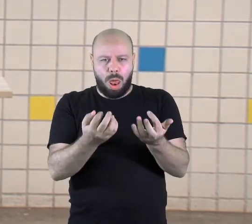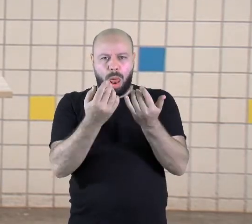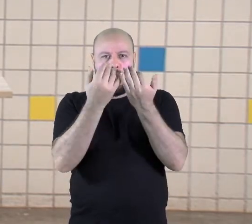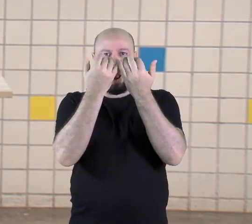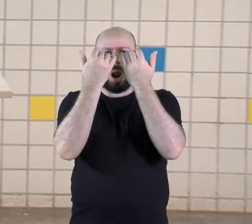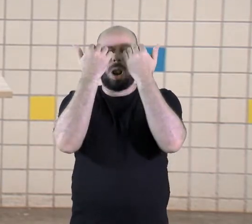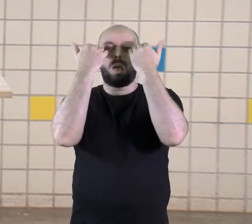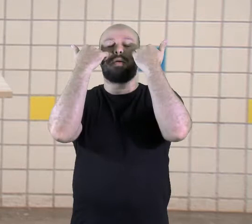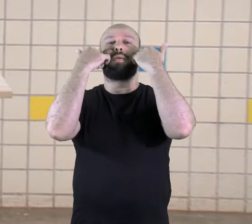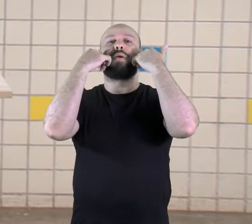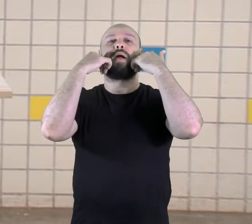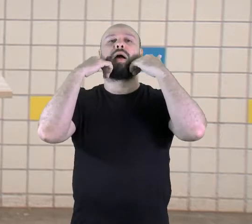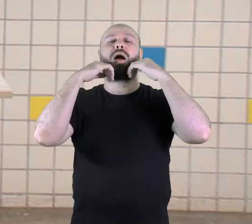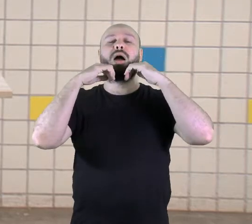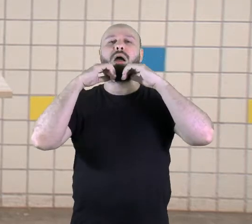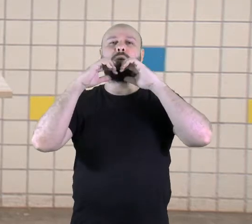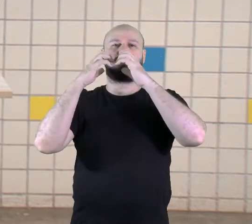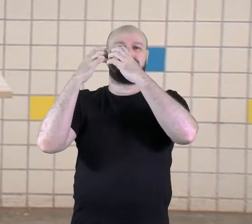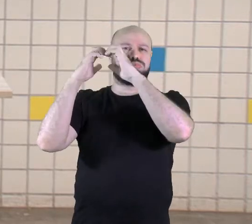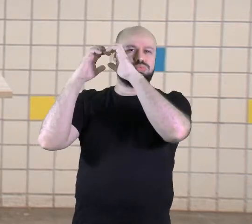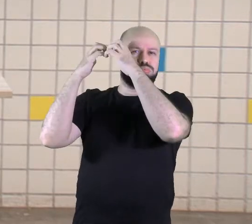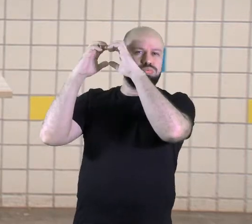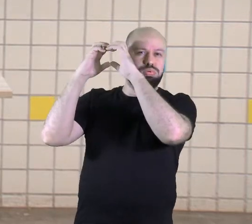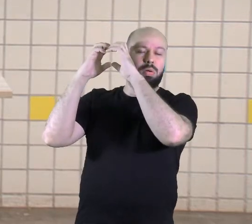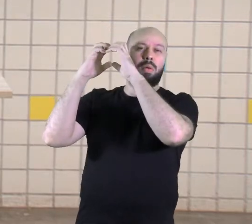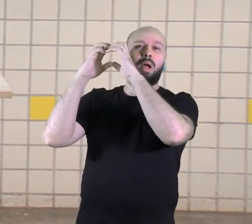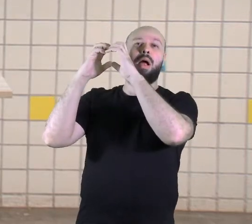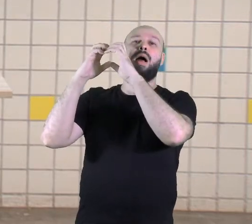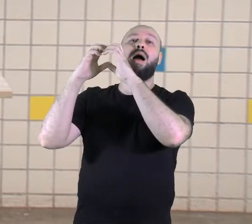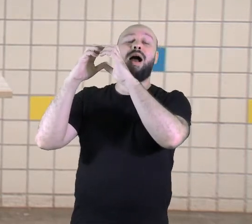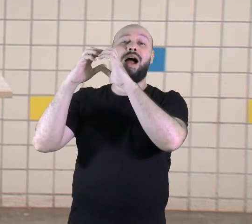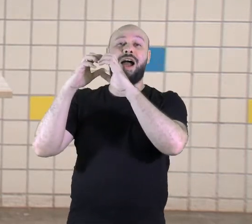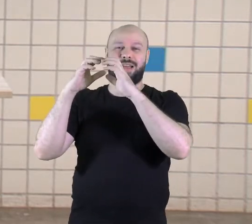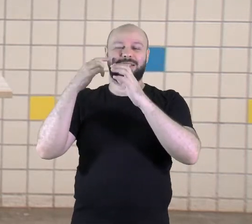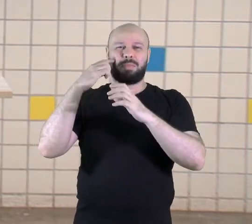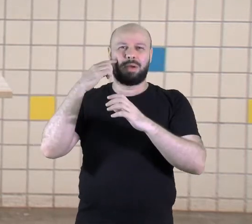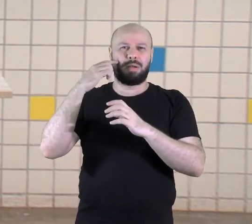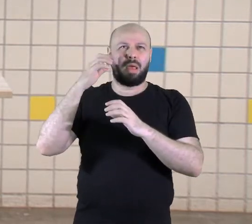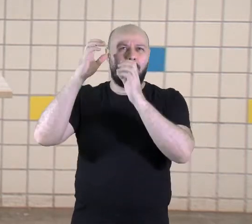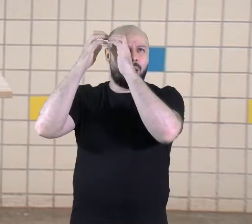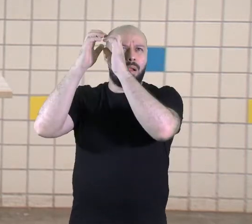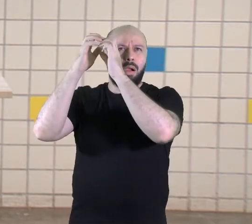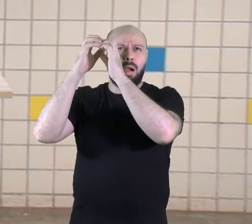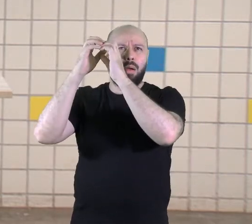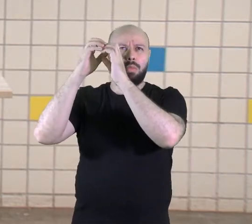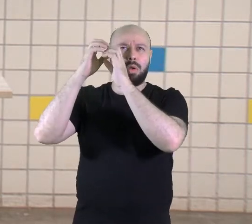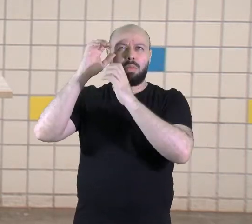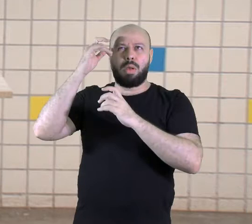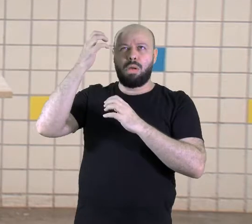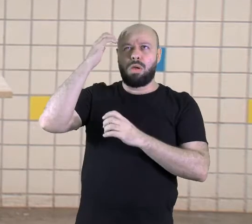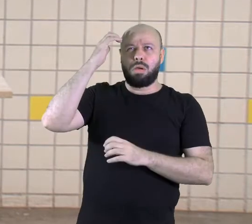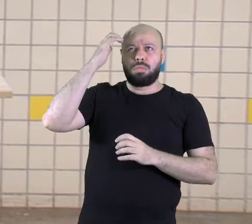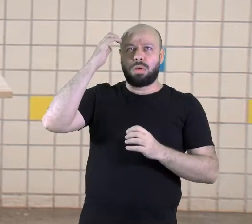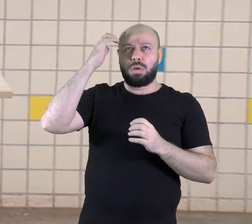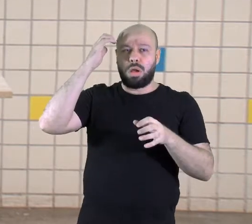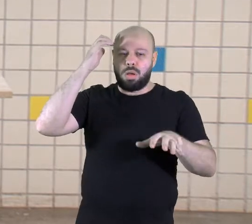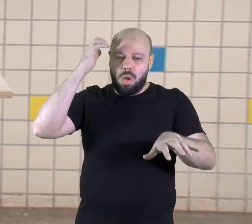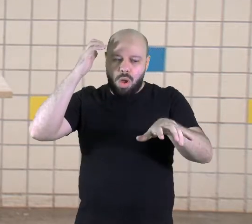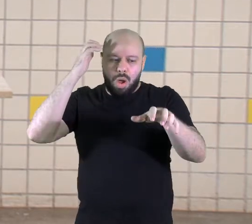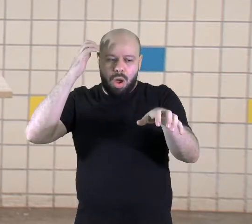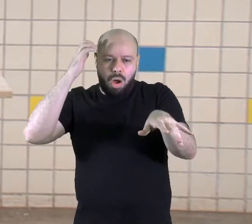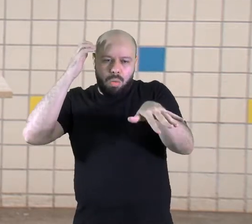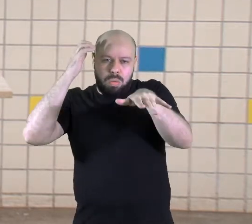transformam o quê? Uma mensagem ao meu cérebro, para me saber,